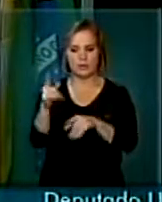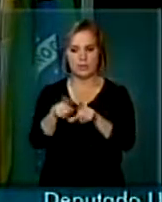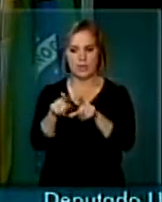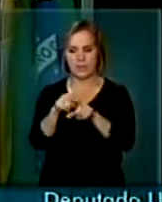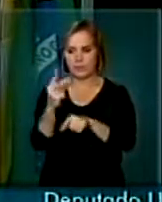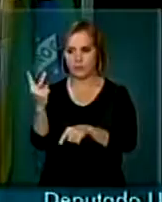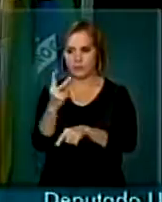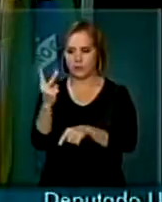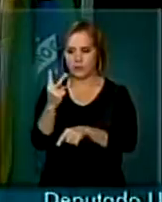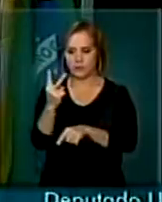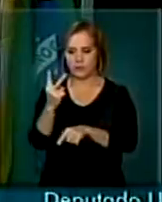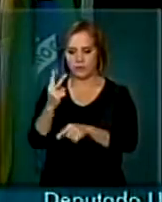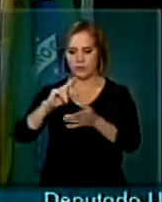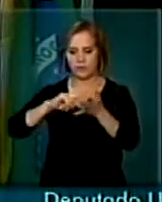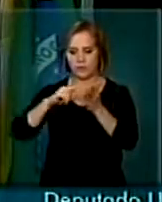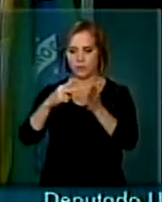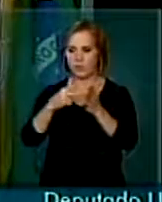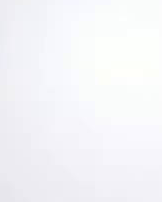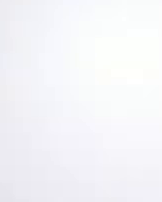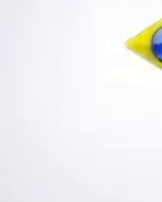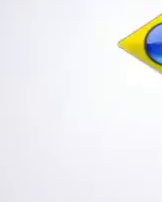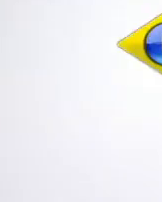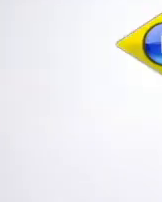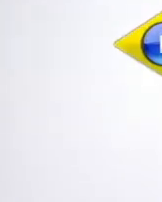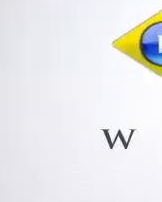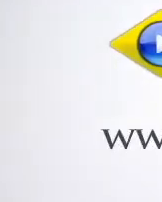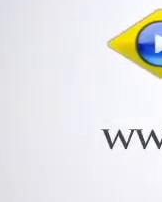segunda versão do programa Minha Casa Minha Vida.